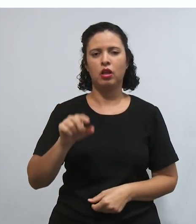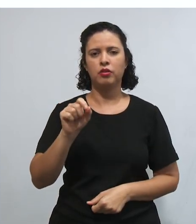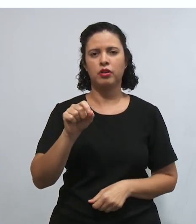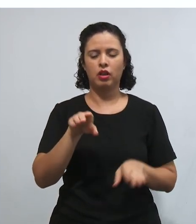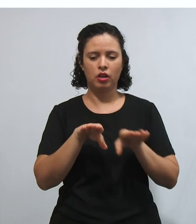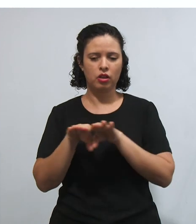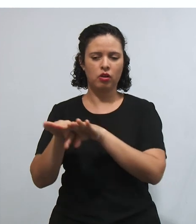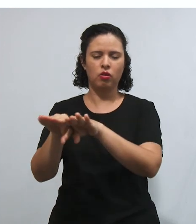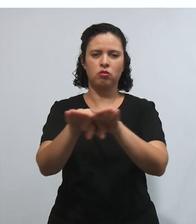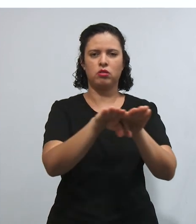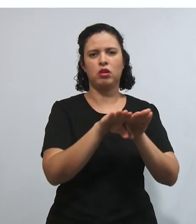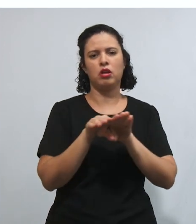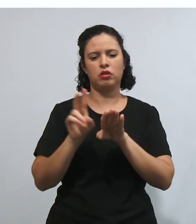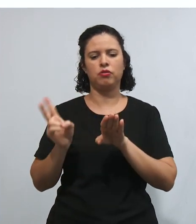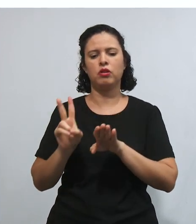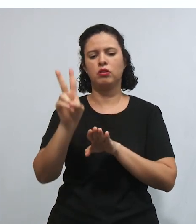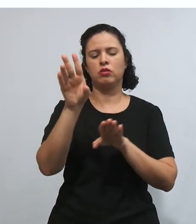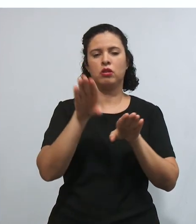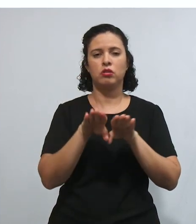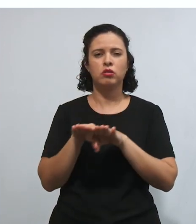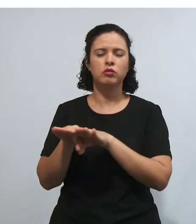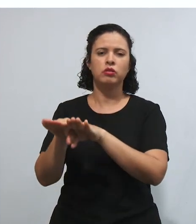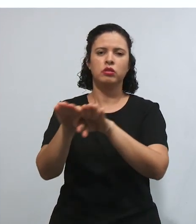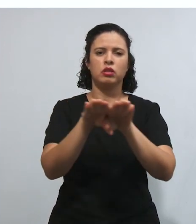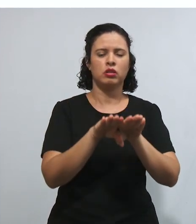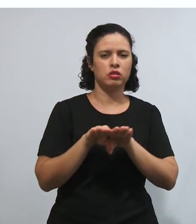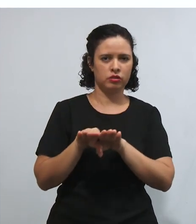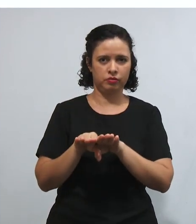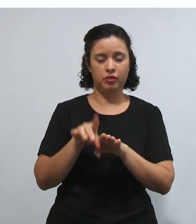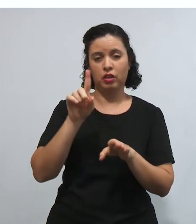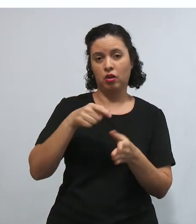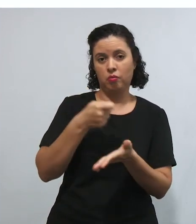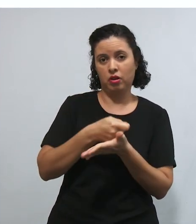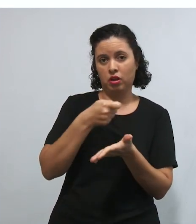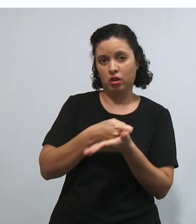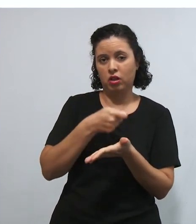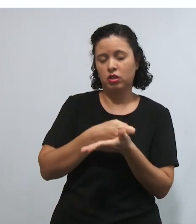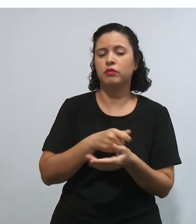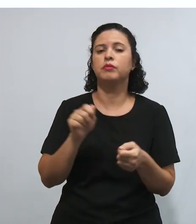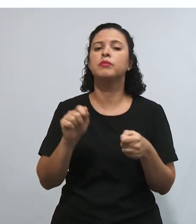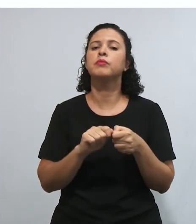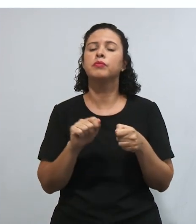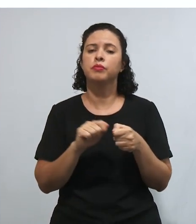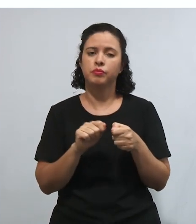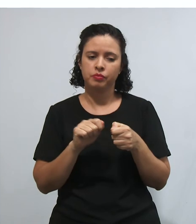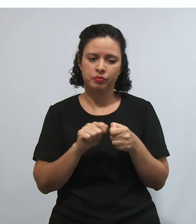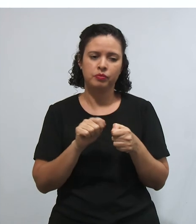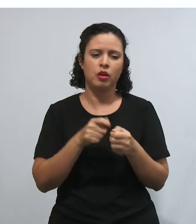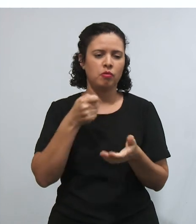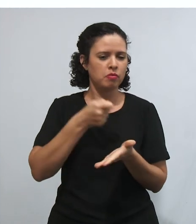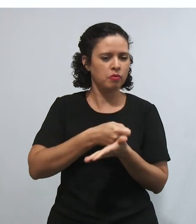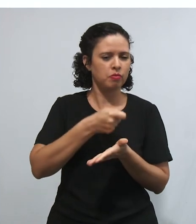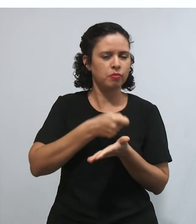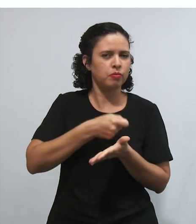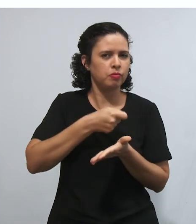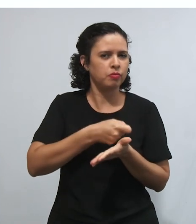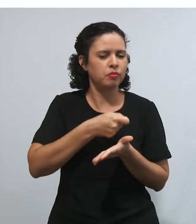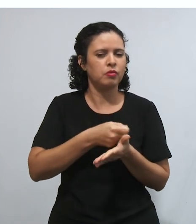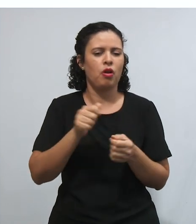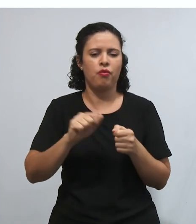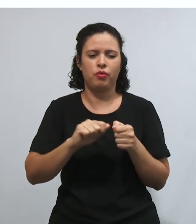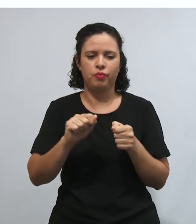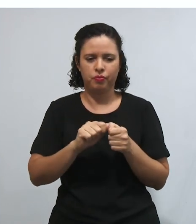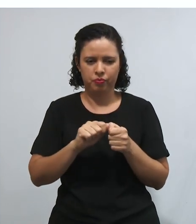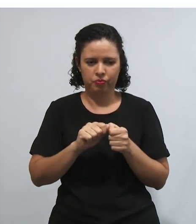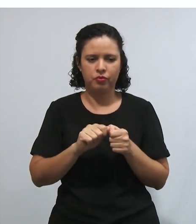igualdade, tá? Aqui já é obrigação de fazer, tá? Obrigação de fazer.